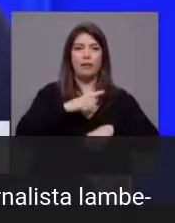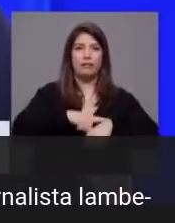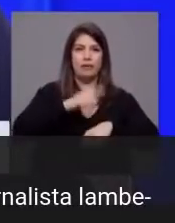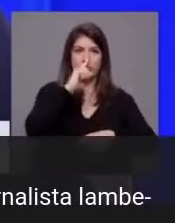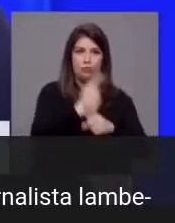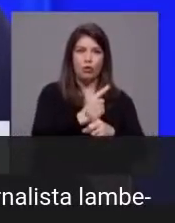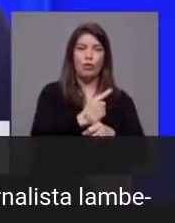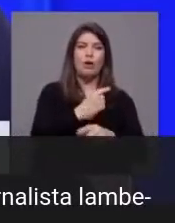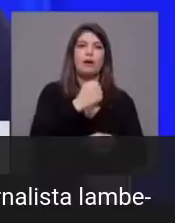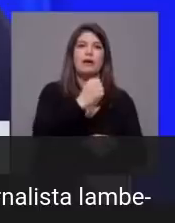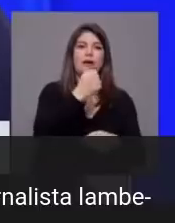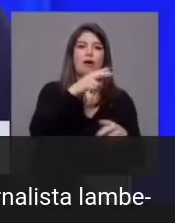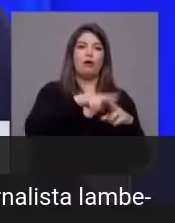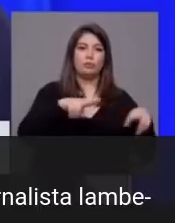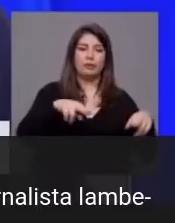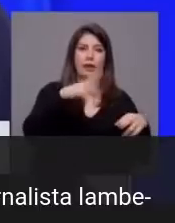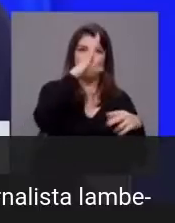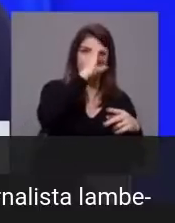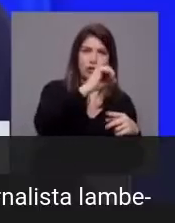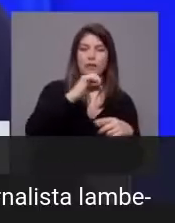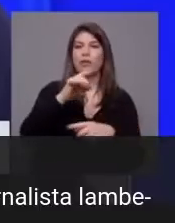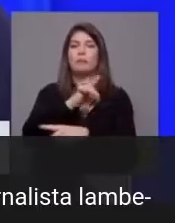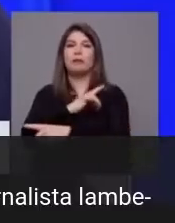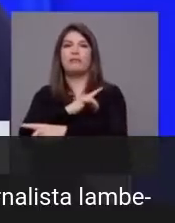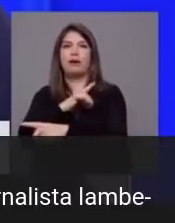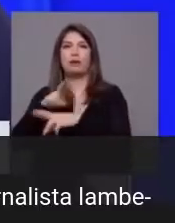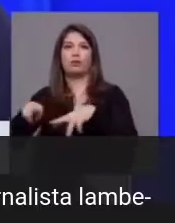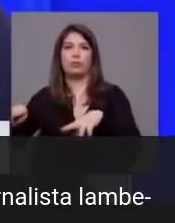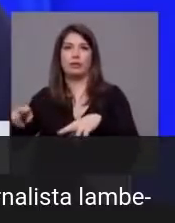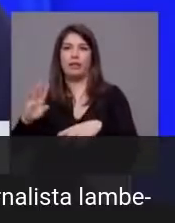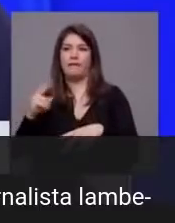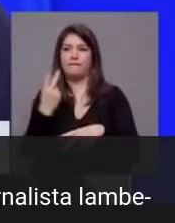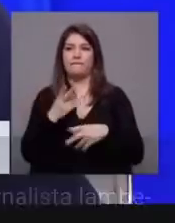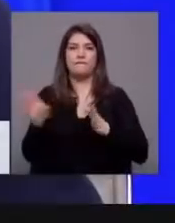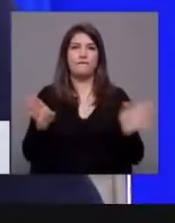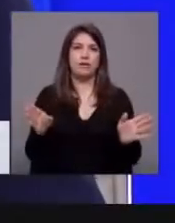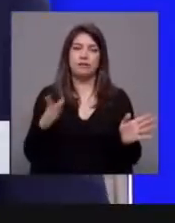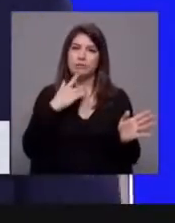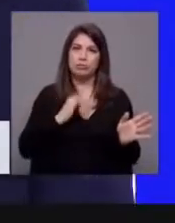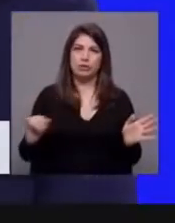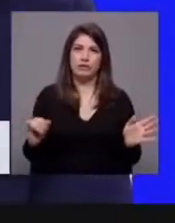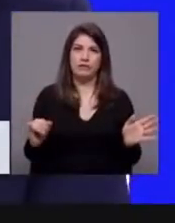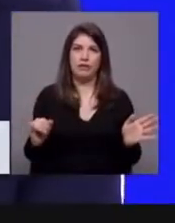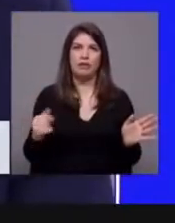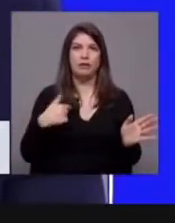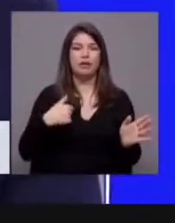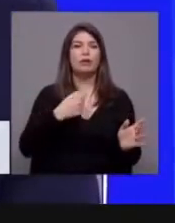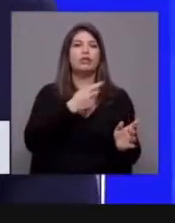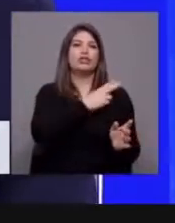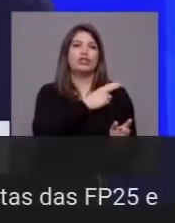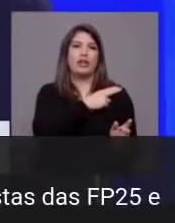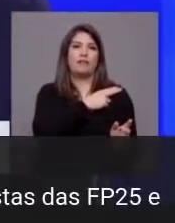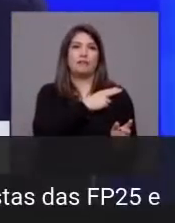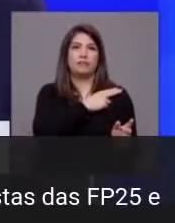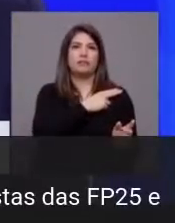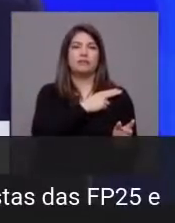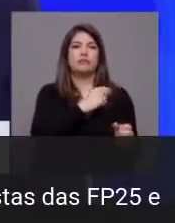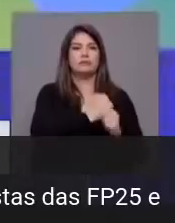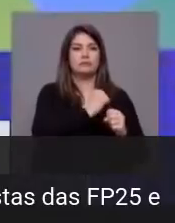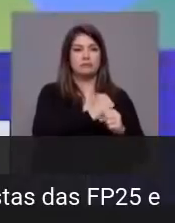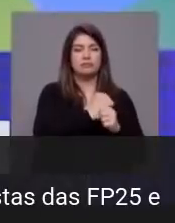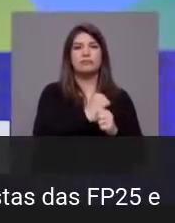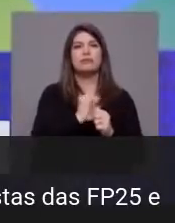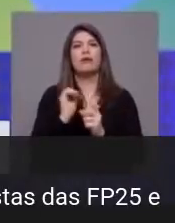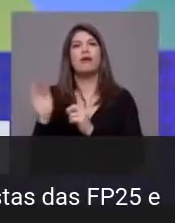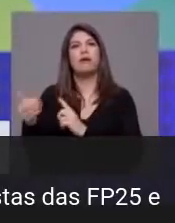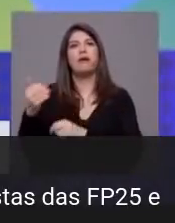privado do outro lado da rua, porque é impossível ter um Serviço Nacional de Saúde que funciona com quem está a chefiar um serviço num hospital privado do outro